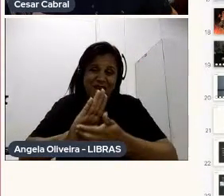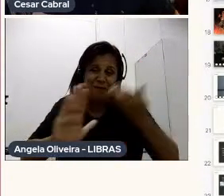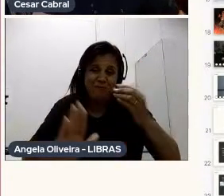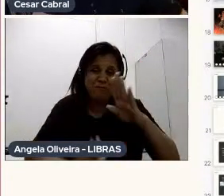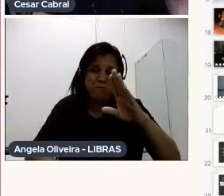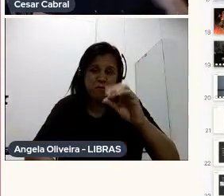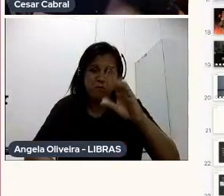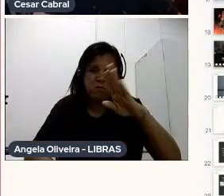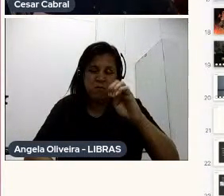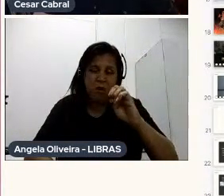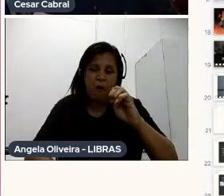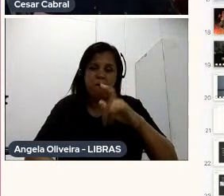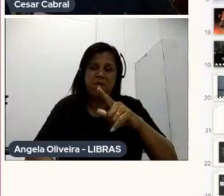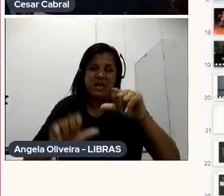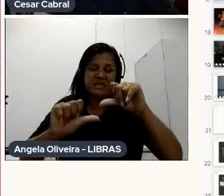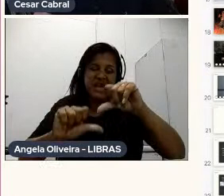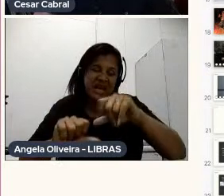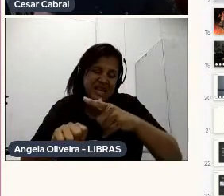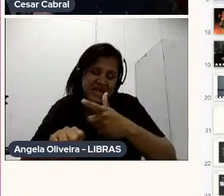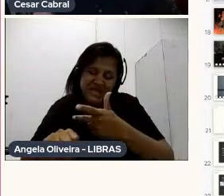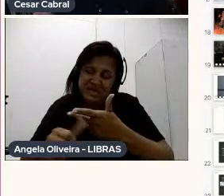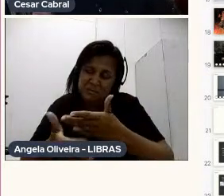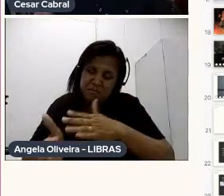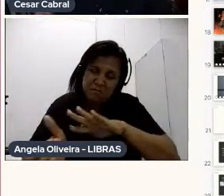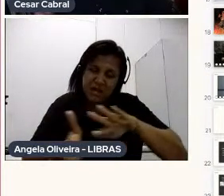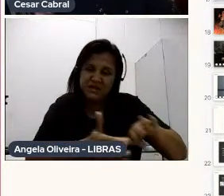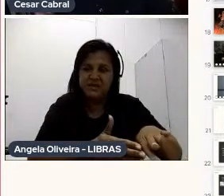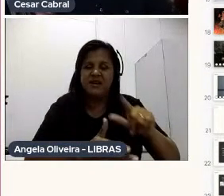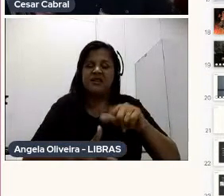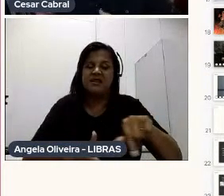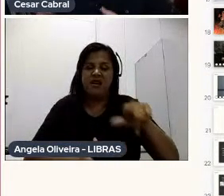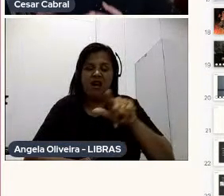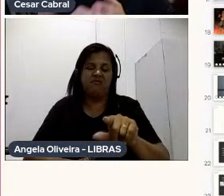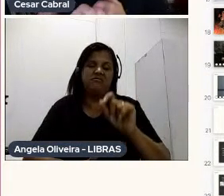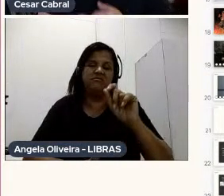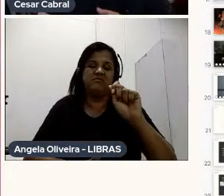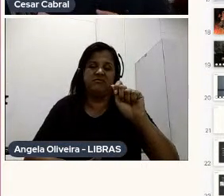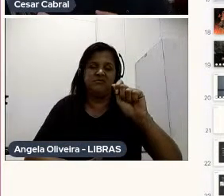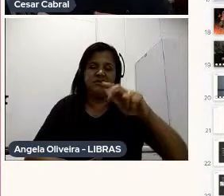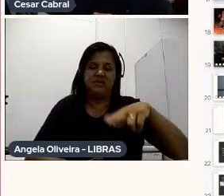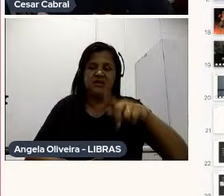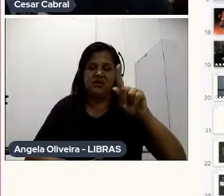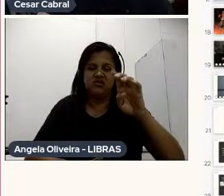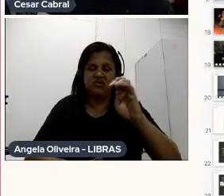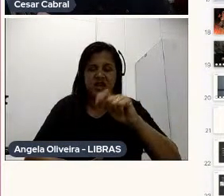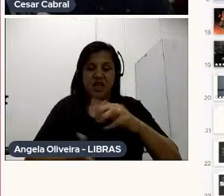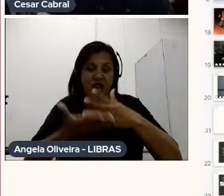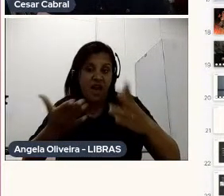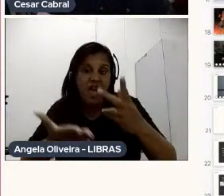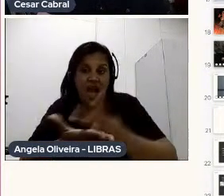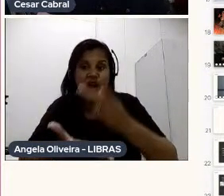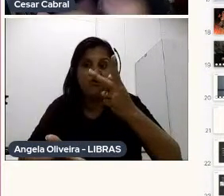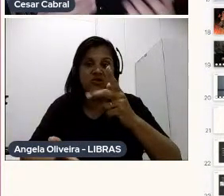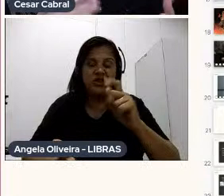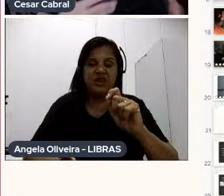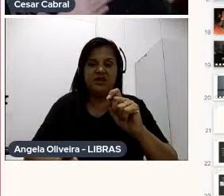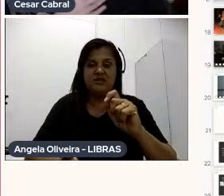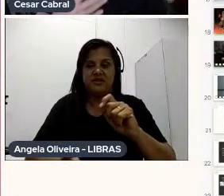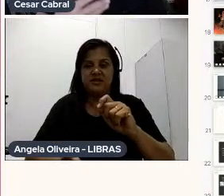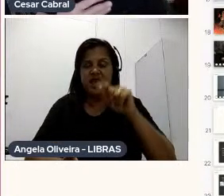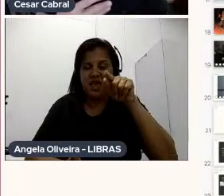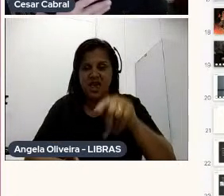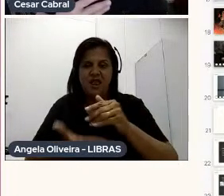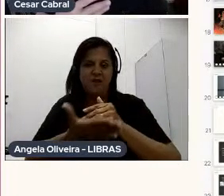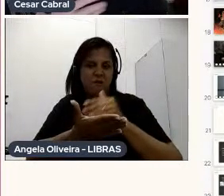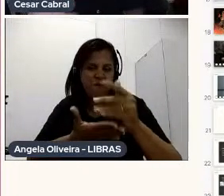O Bob Cuspe É o alter ego Do Angeli E aí acontece Que ele começa A